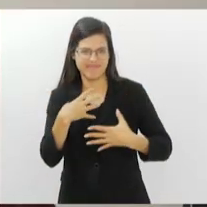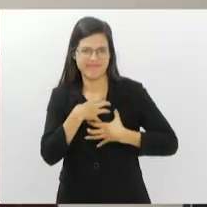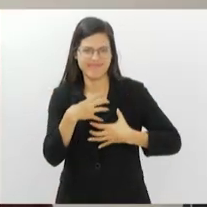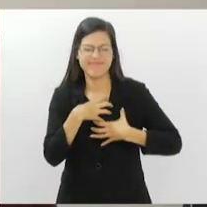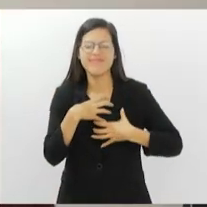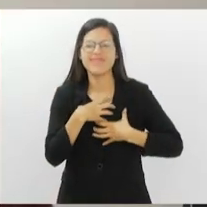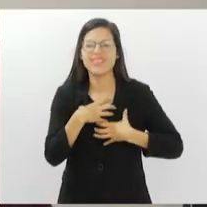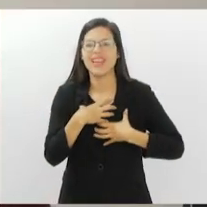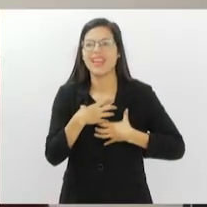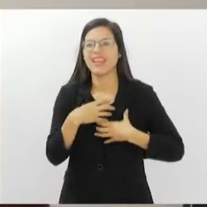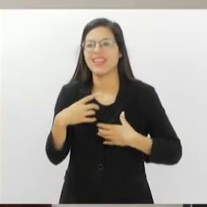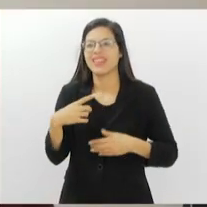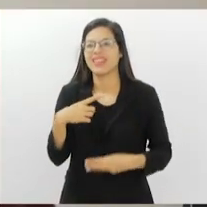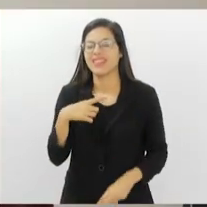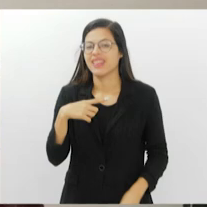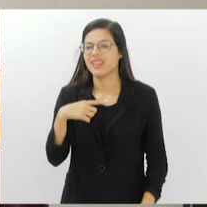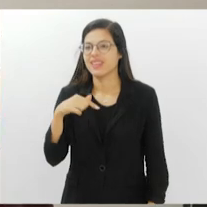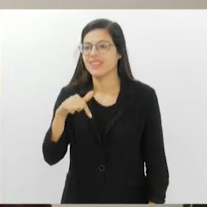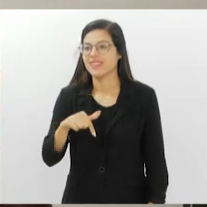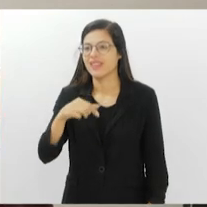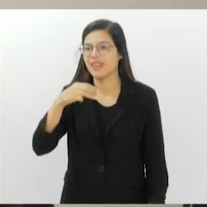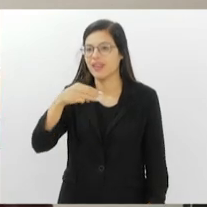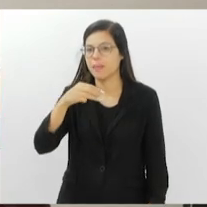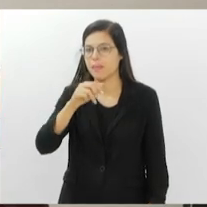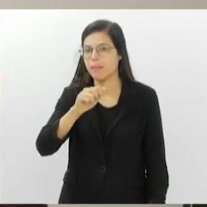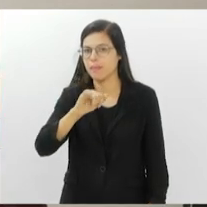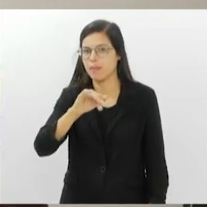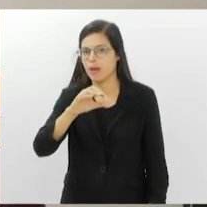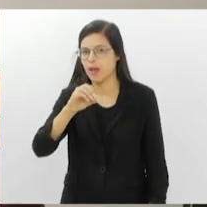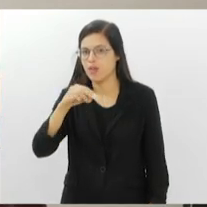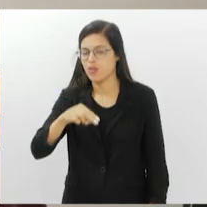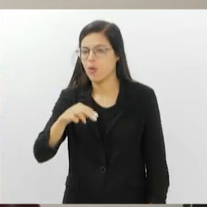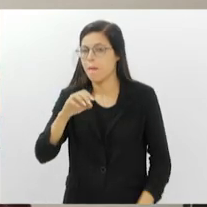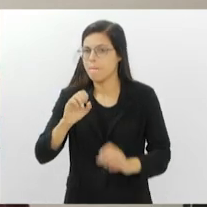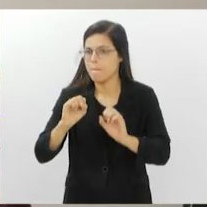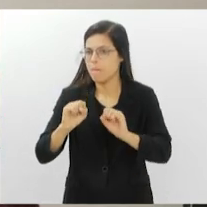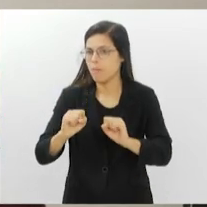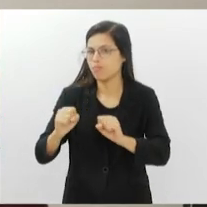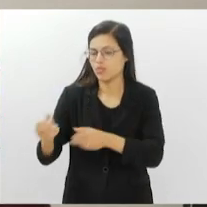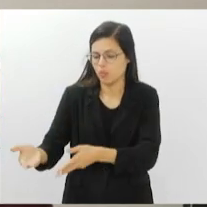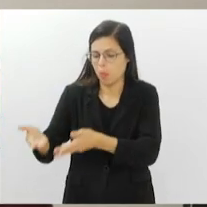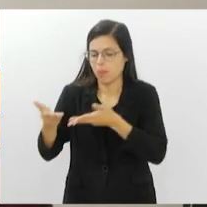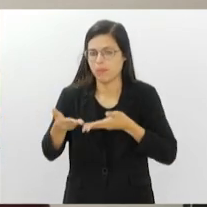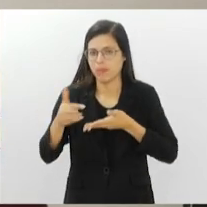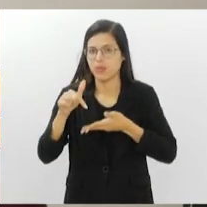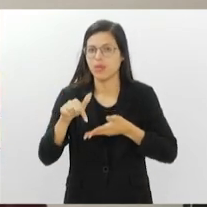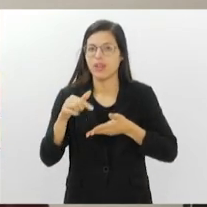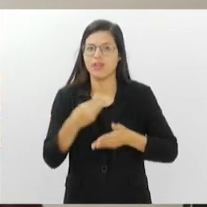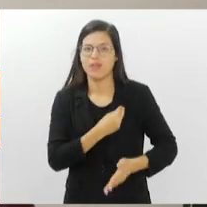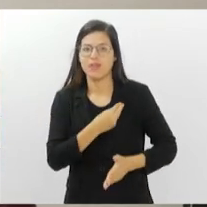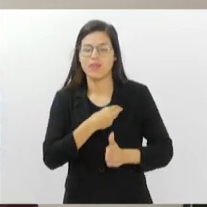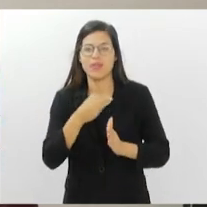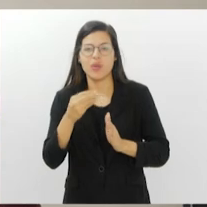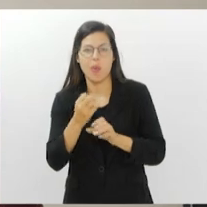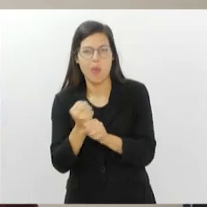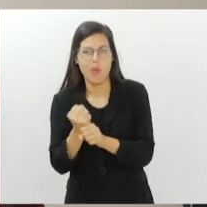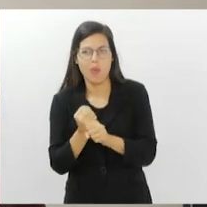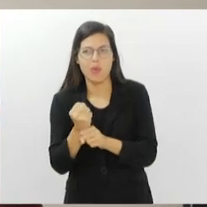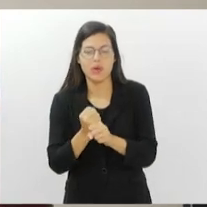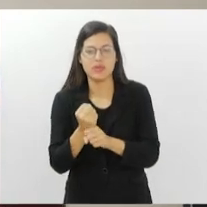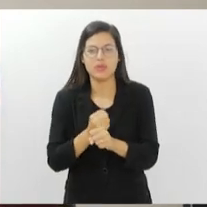nós recebemos recentemente aqui, Michael Sullivan, onde ele pode contar toda a história do que ele viveu na década de 80, 90,